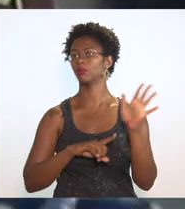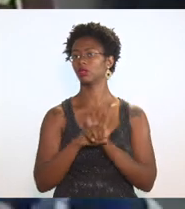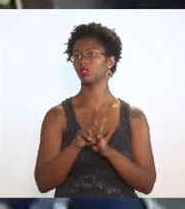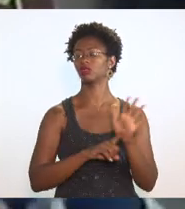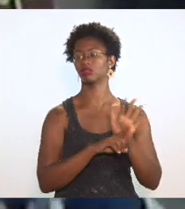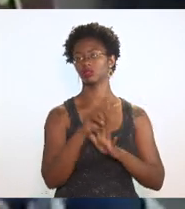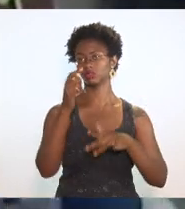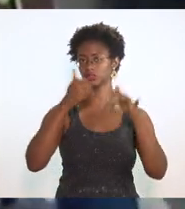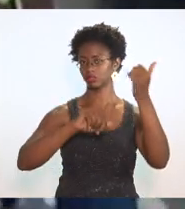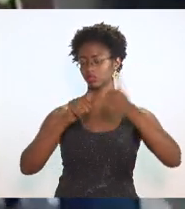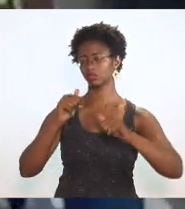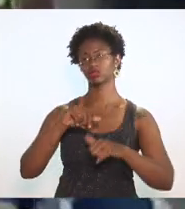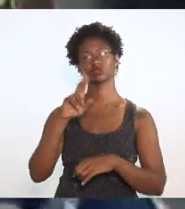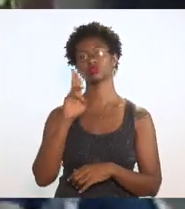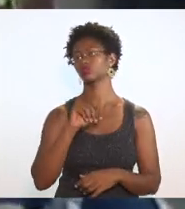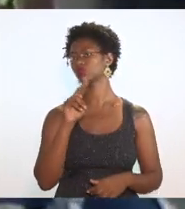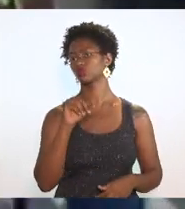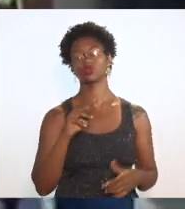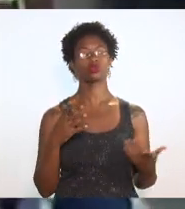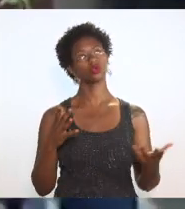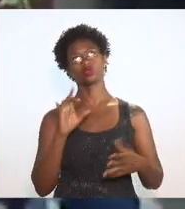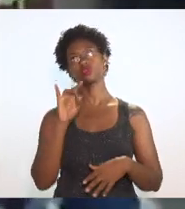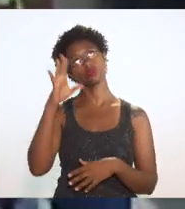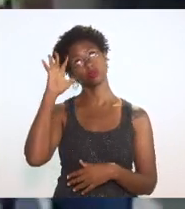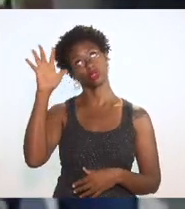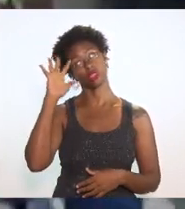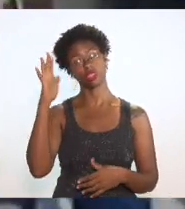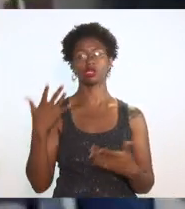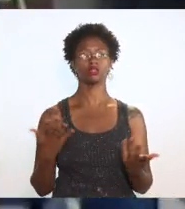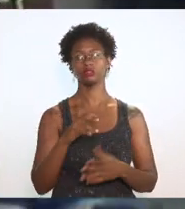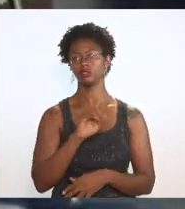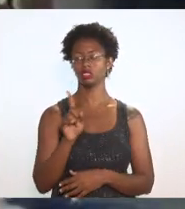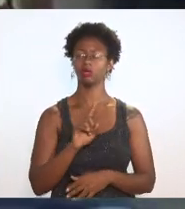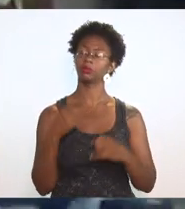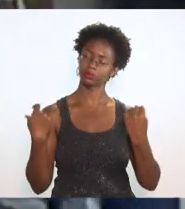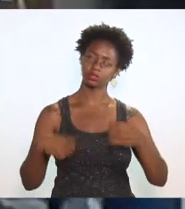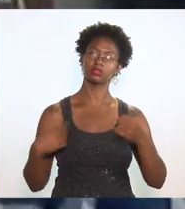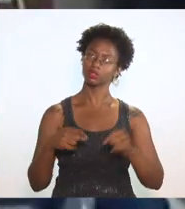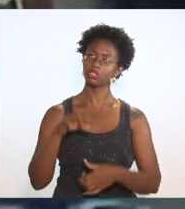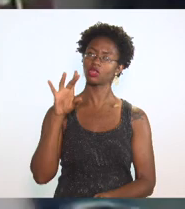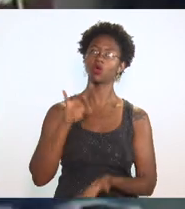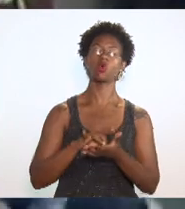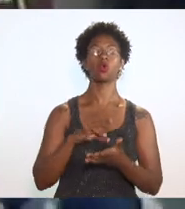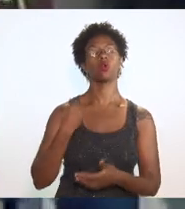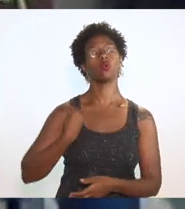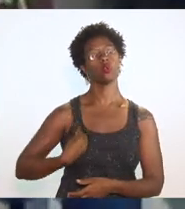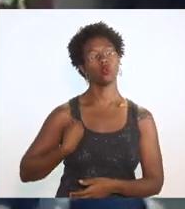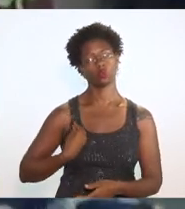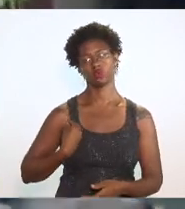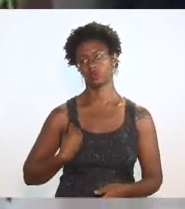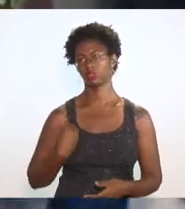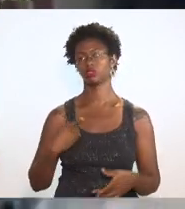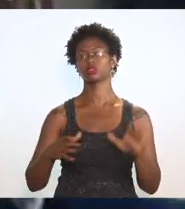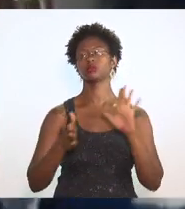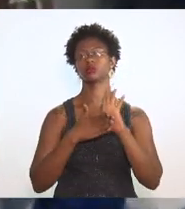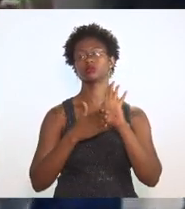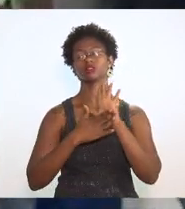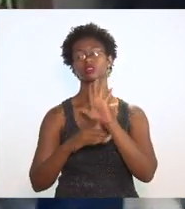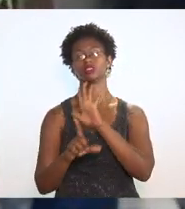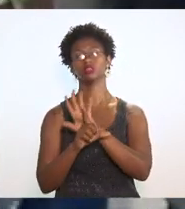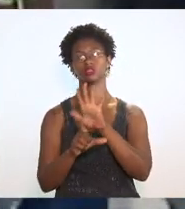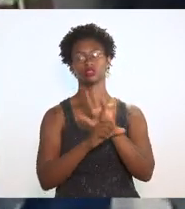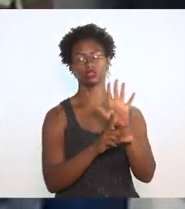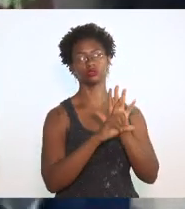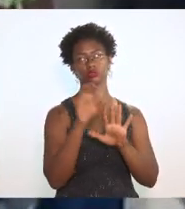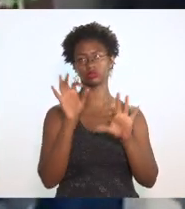as análises nunca são em tese elas sempre levam em consideração um caso concreto um ato normativo uma proposição legislativa um